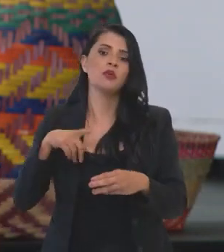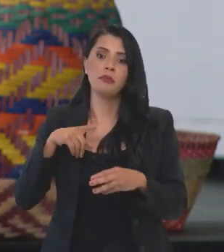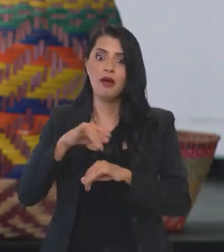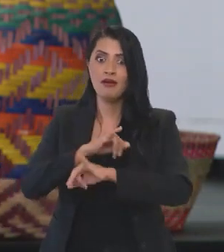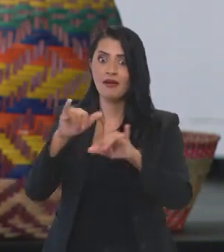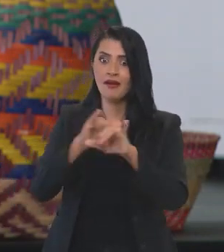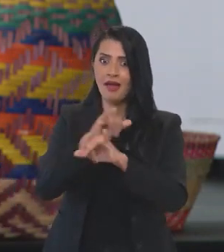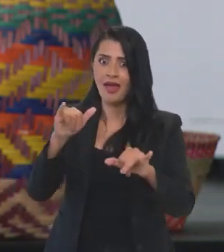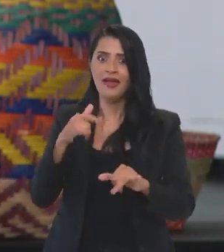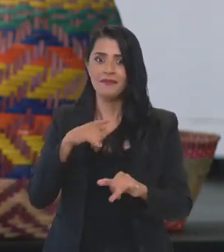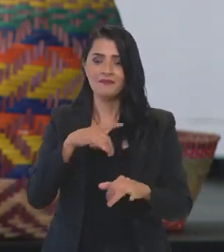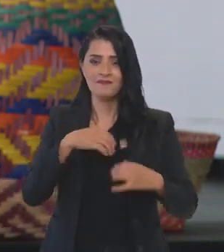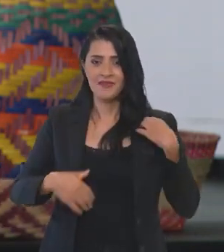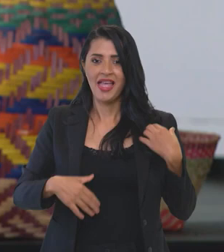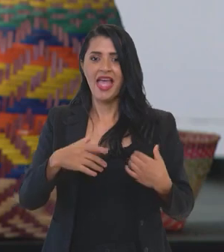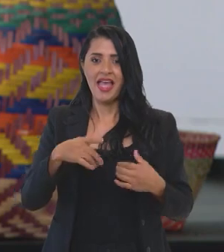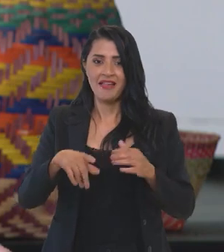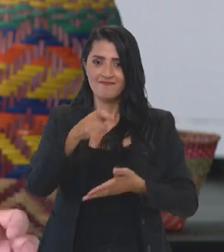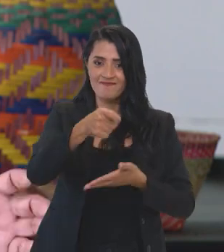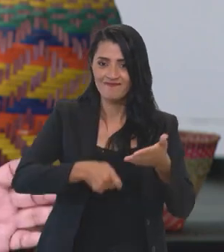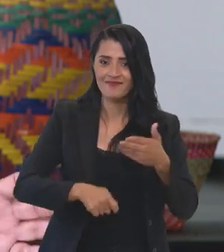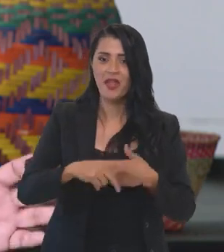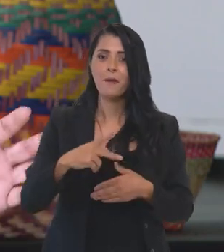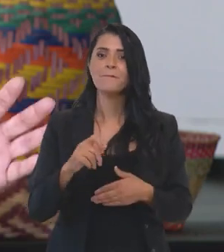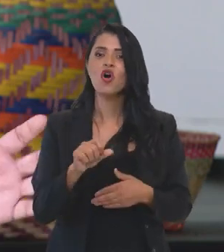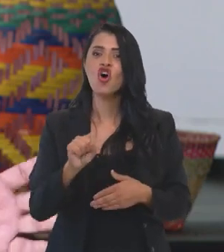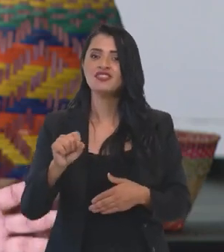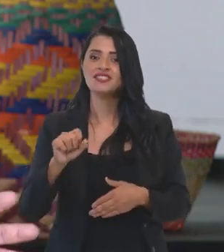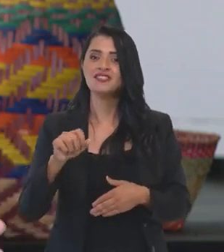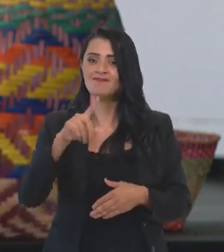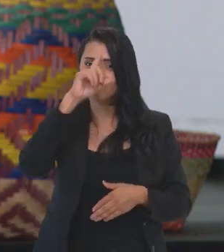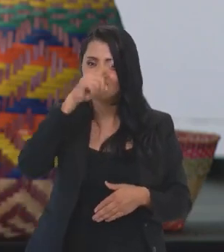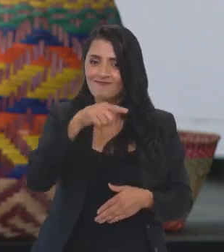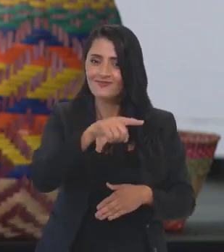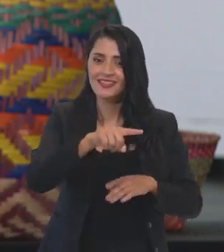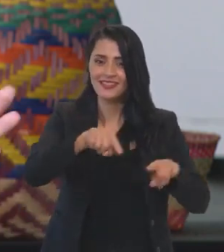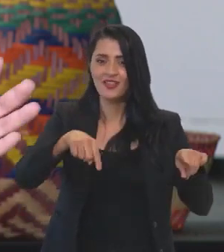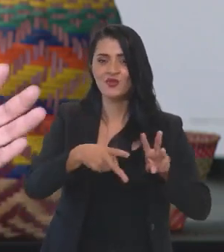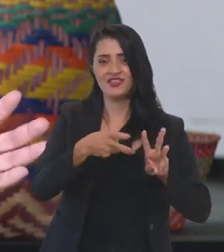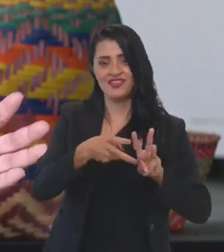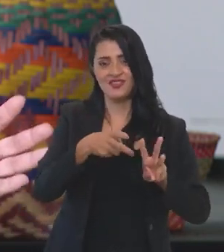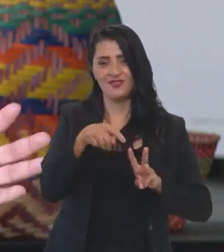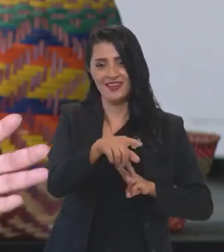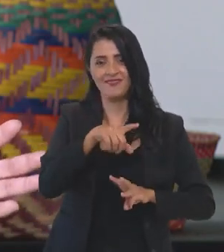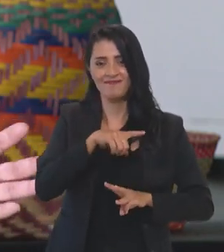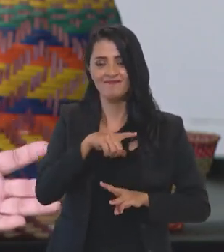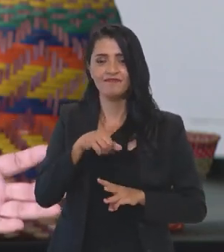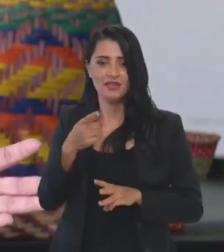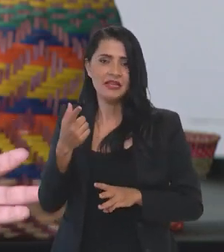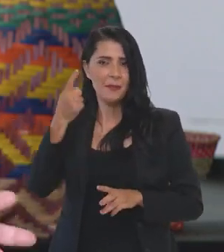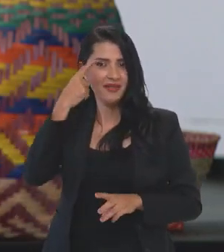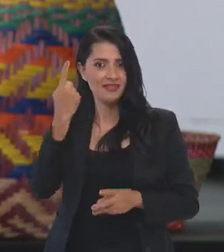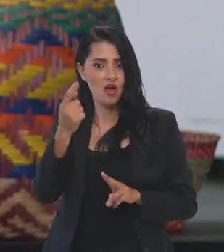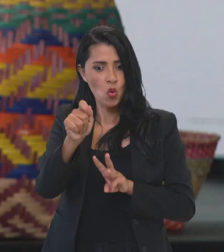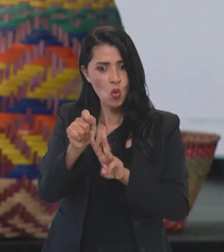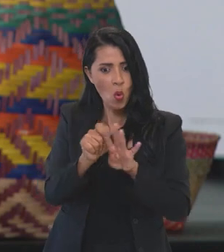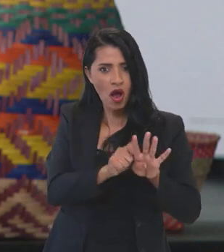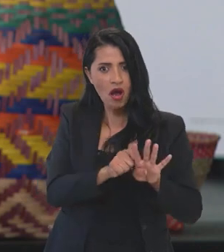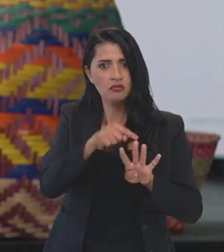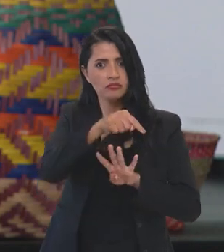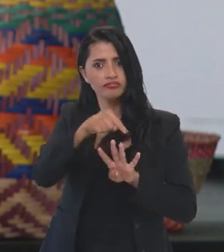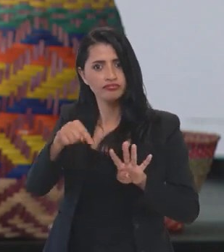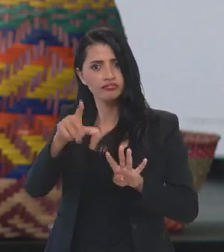para ser declarada posse indígena. Então, assim, está destravando os processos. Então, se você for pensar, em quatro